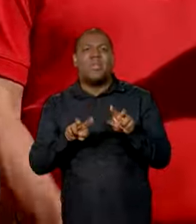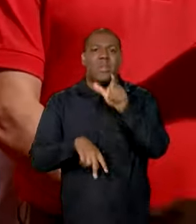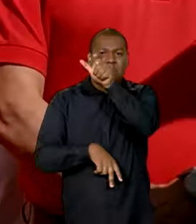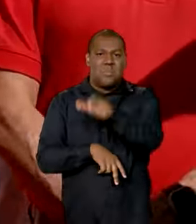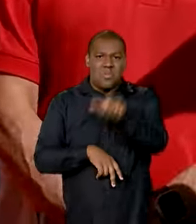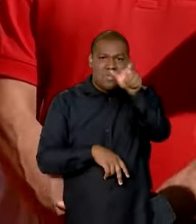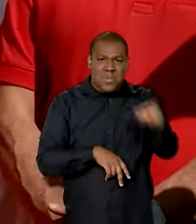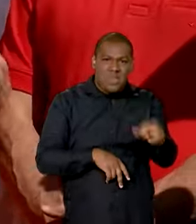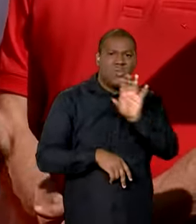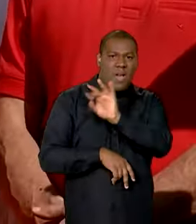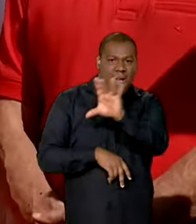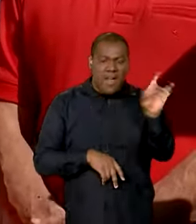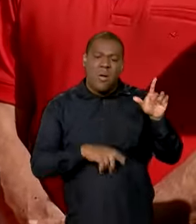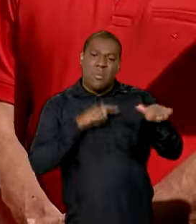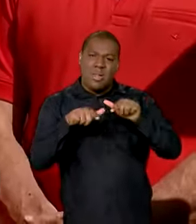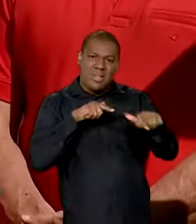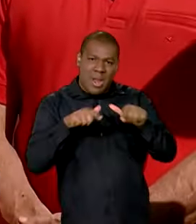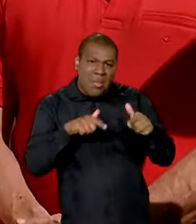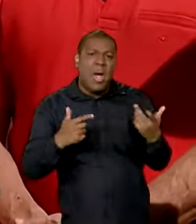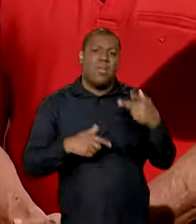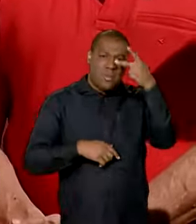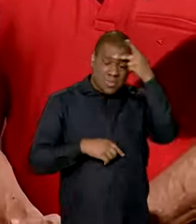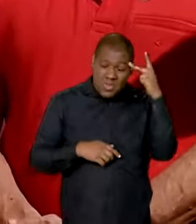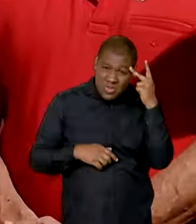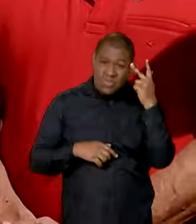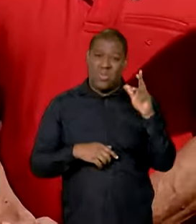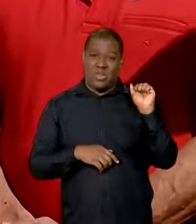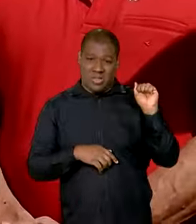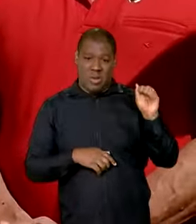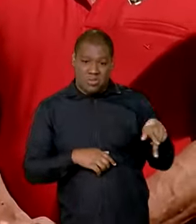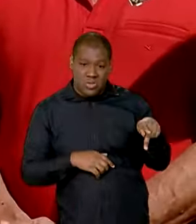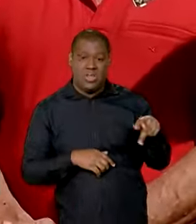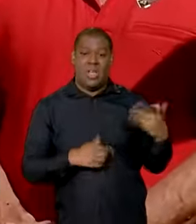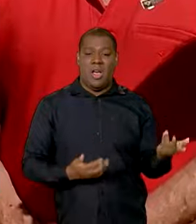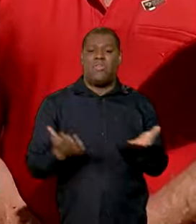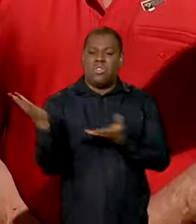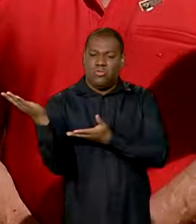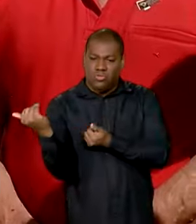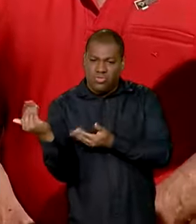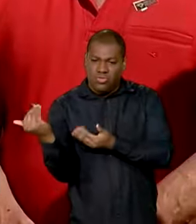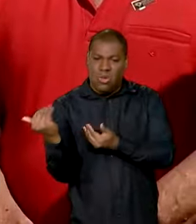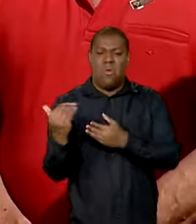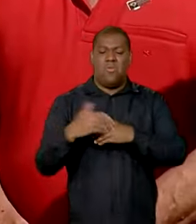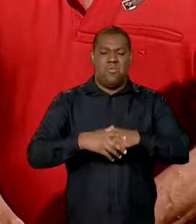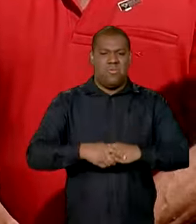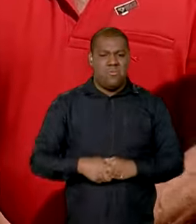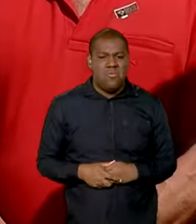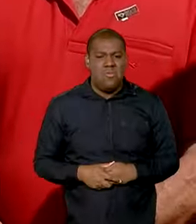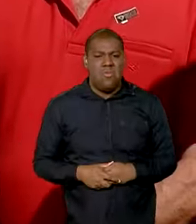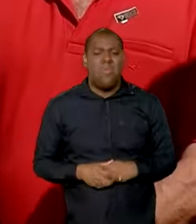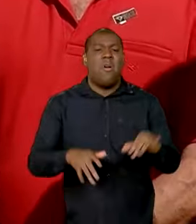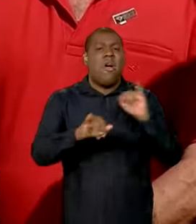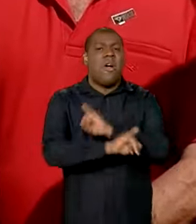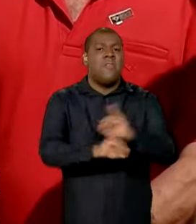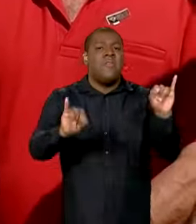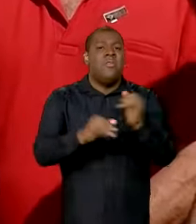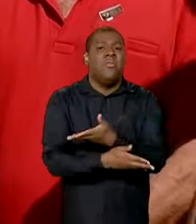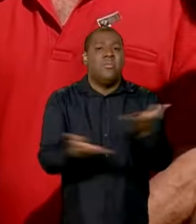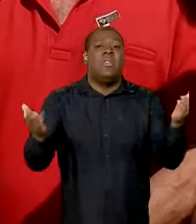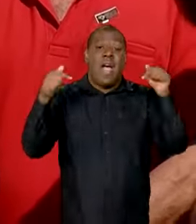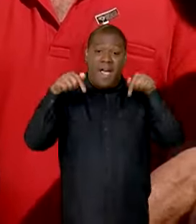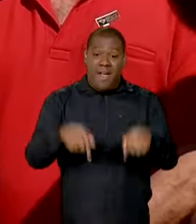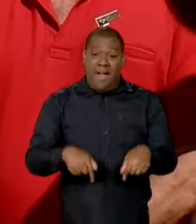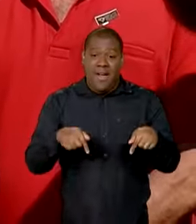aposentado, de cada aposentada, de cada adolescente e poder dizer para vocês, esse